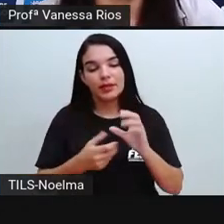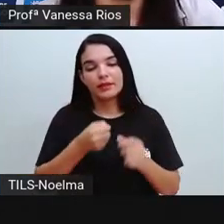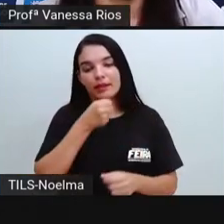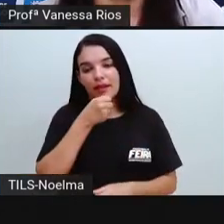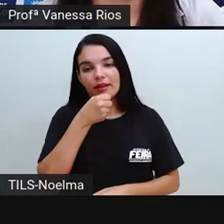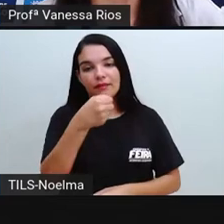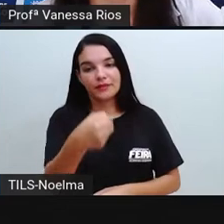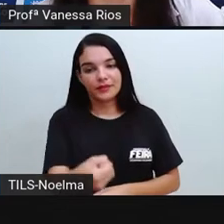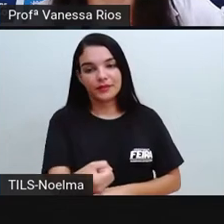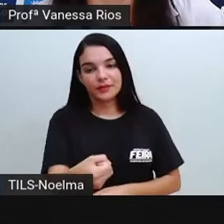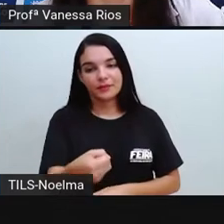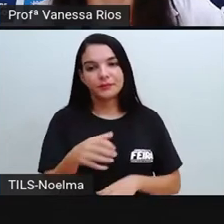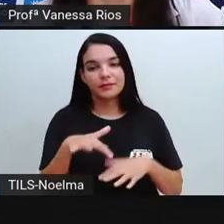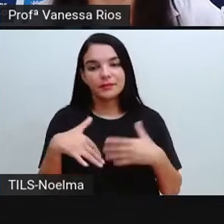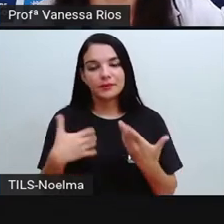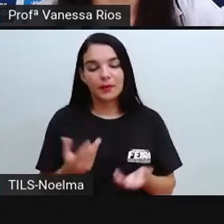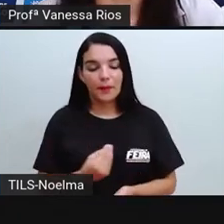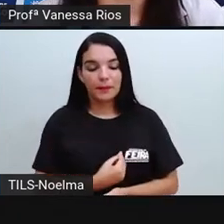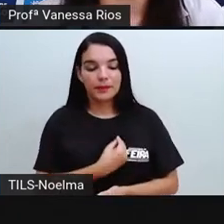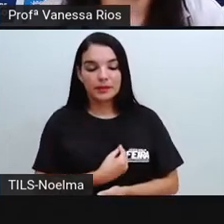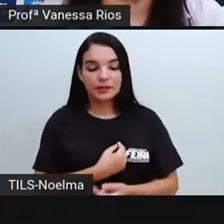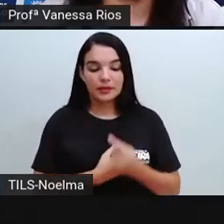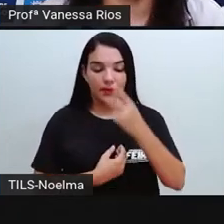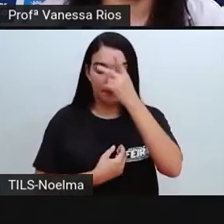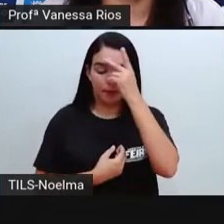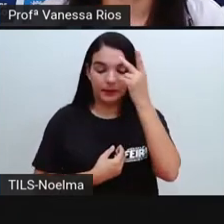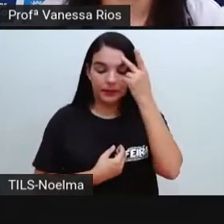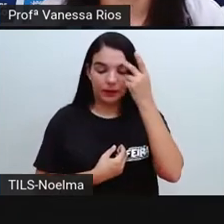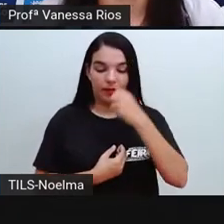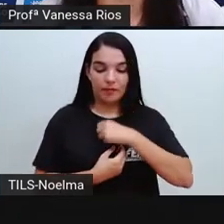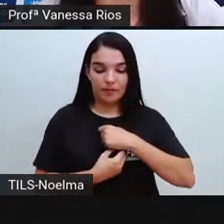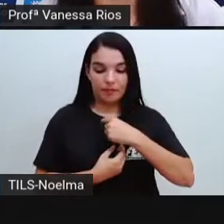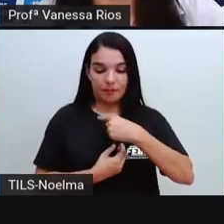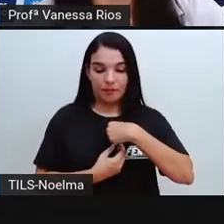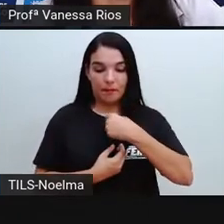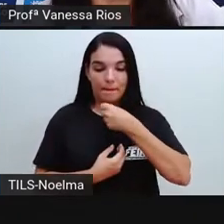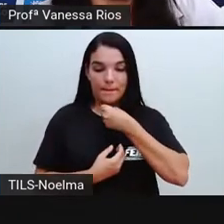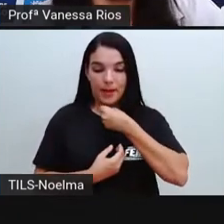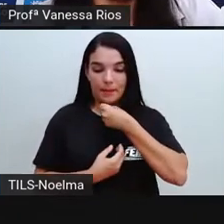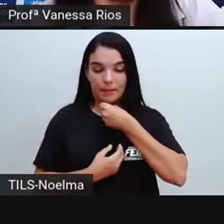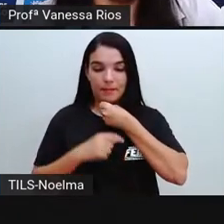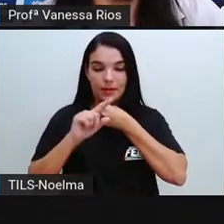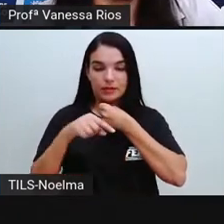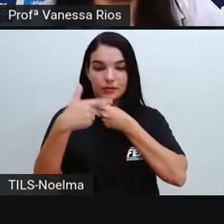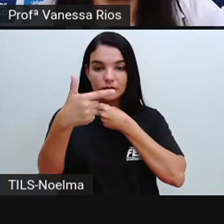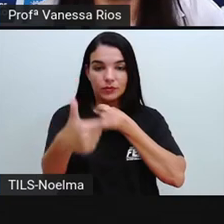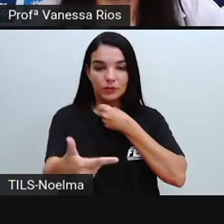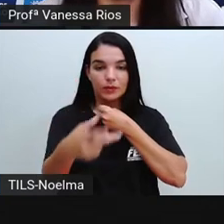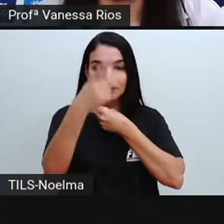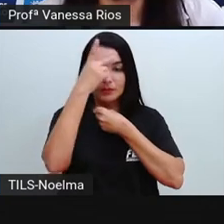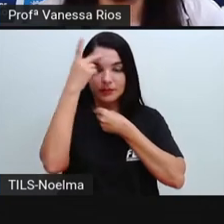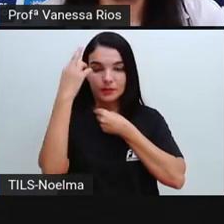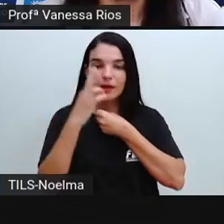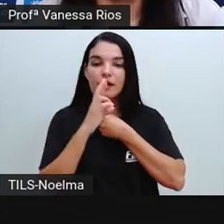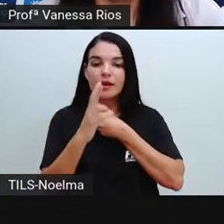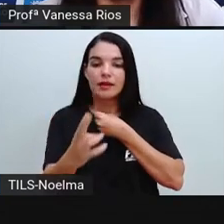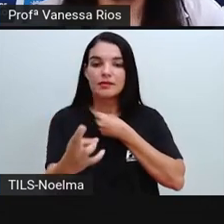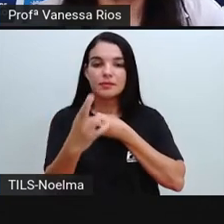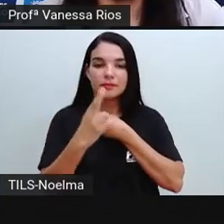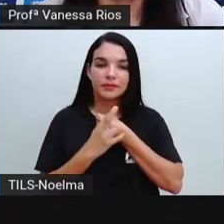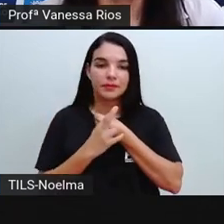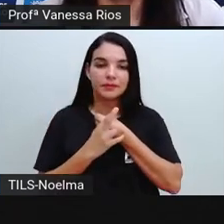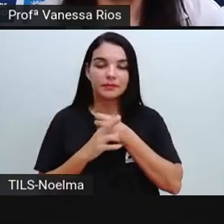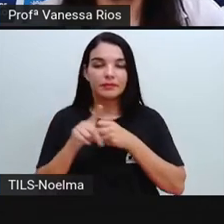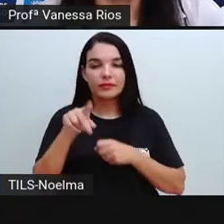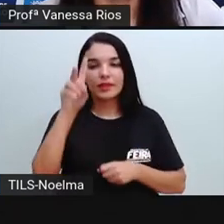entrevista. A presença de um entrevistador, não é? E de um entrevistar. Lembraram aí, e